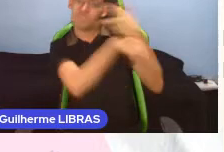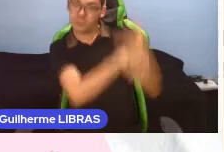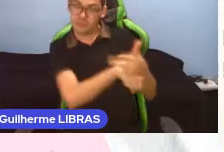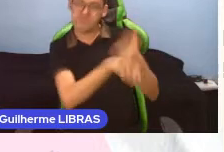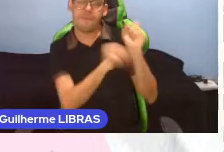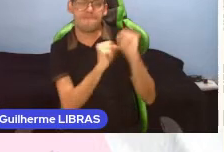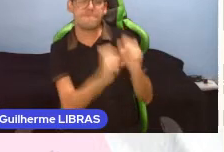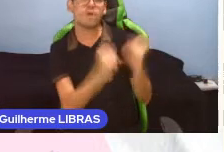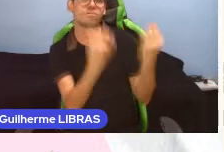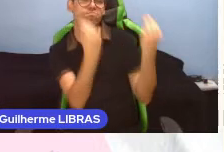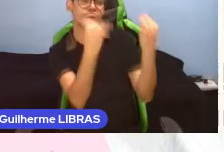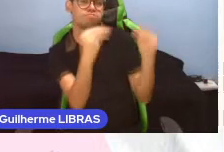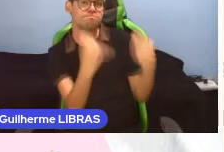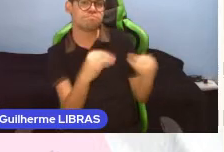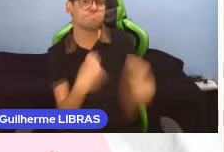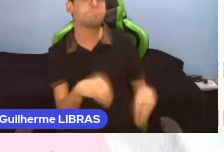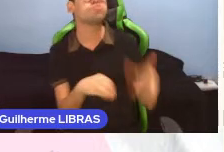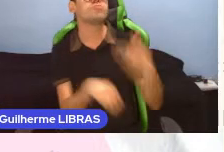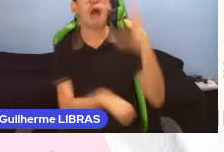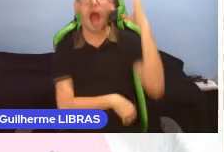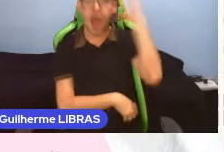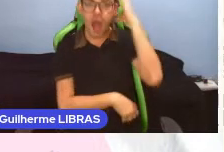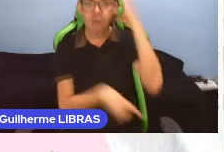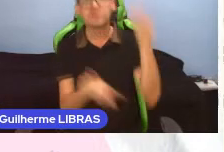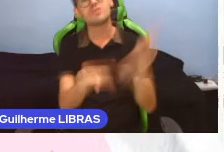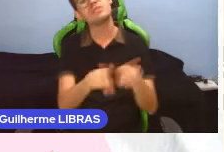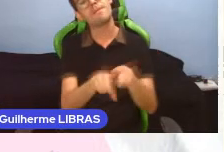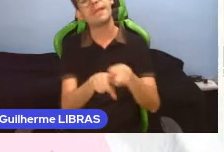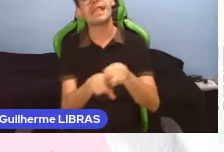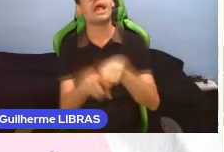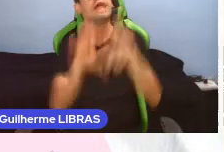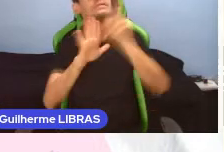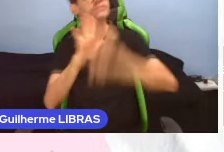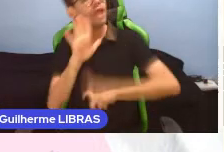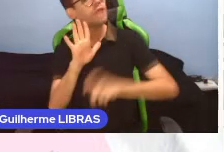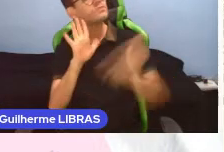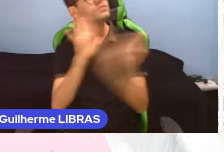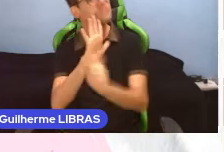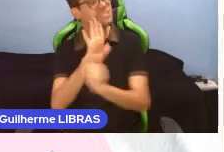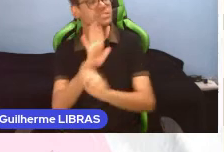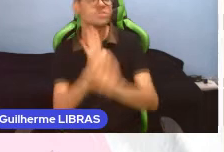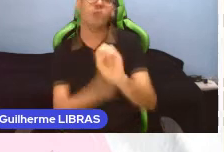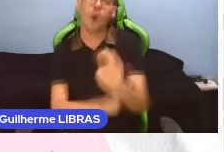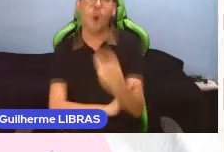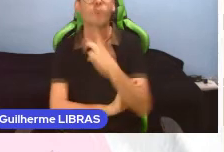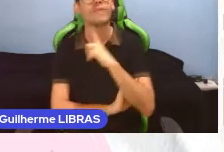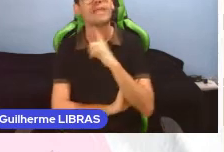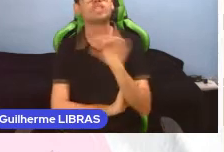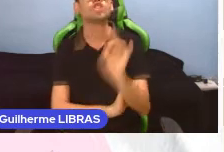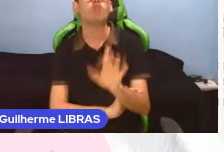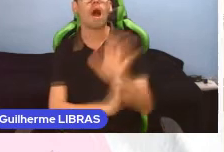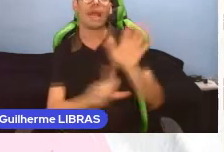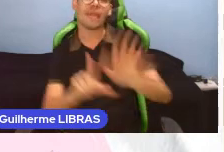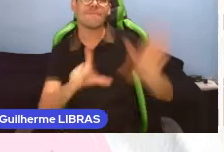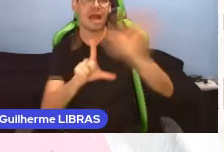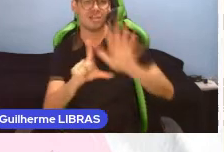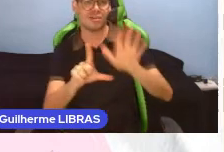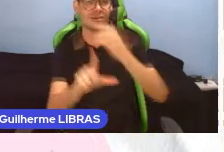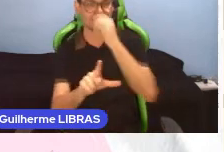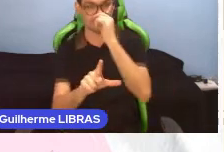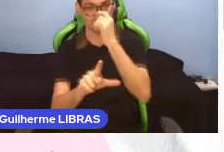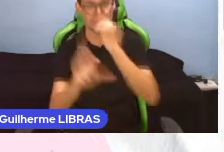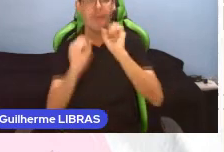juntamente com eventuais textos escritos, ou quando os vídeos contiverem apenas imagens. Isso pode